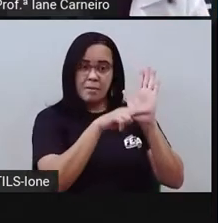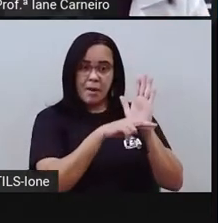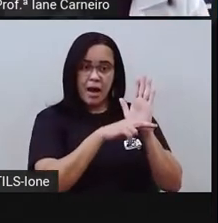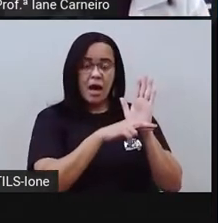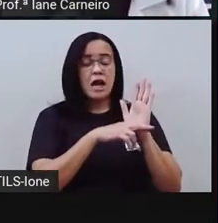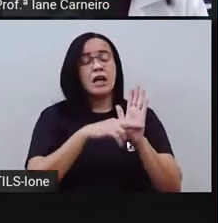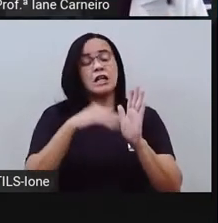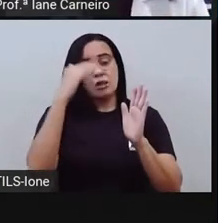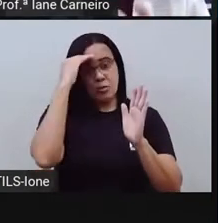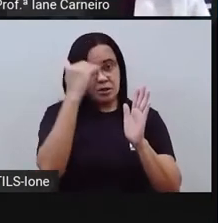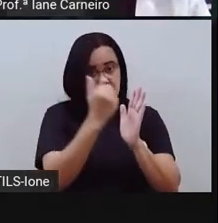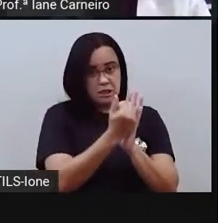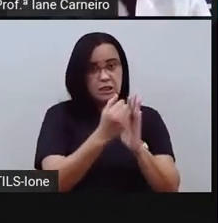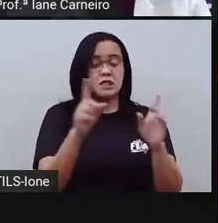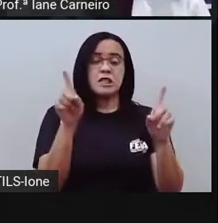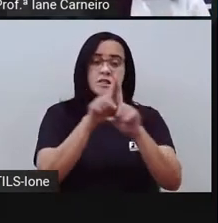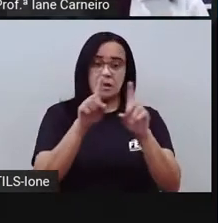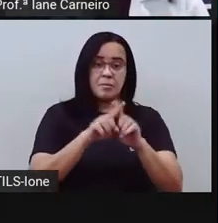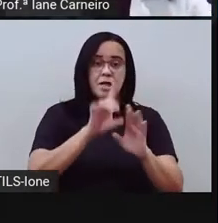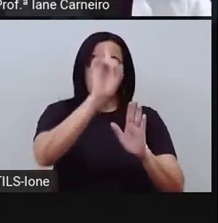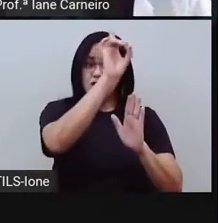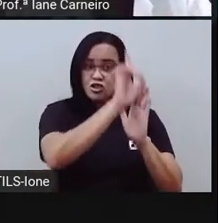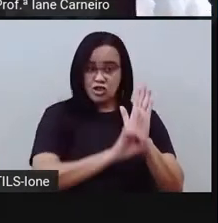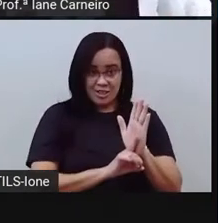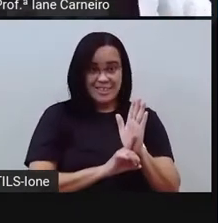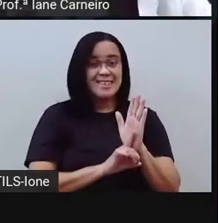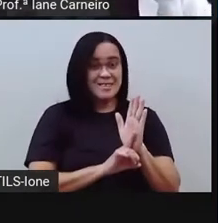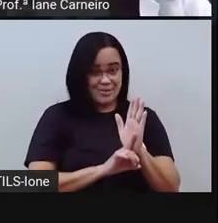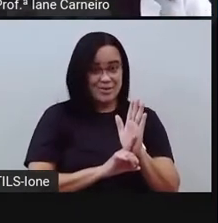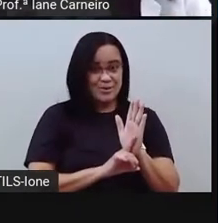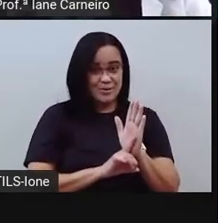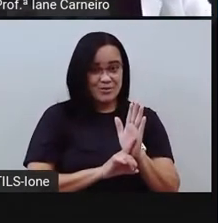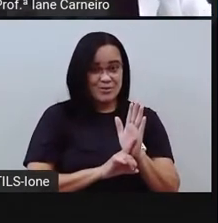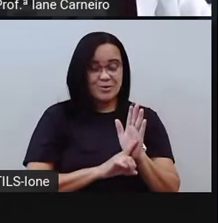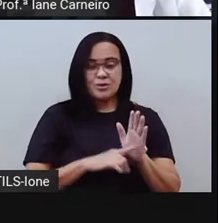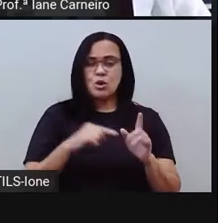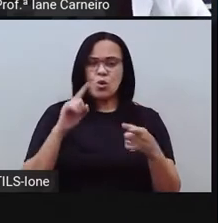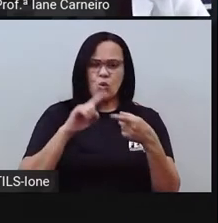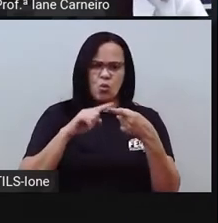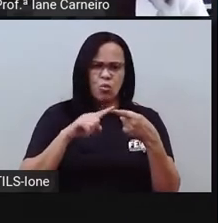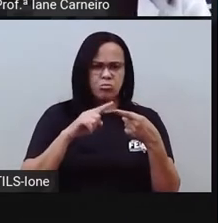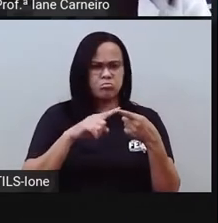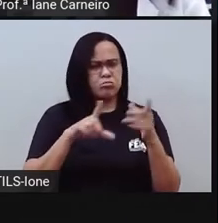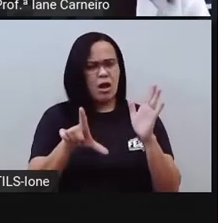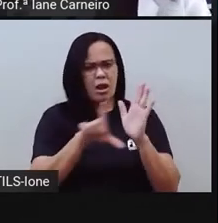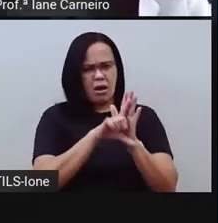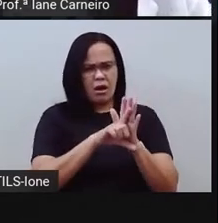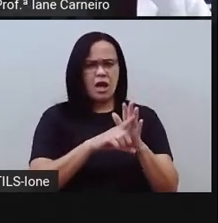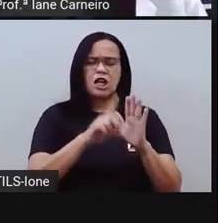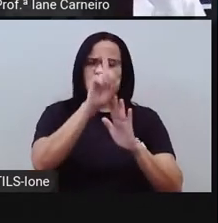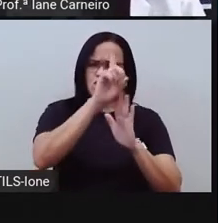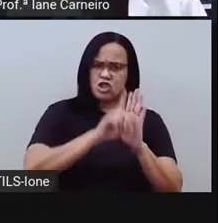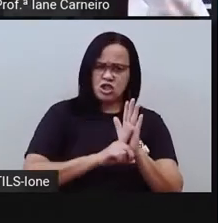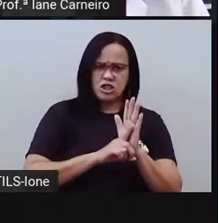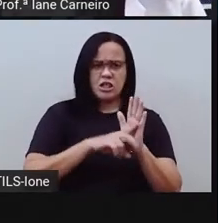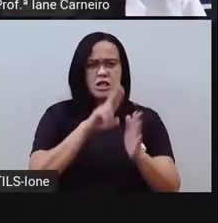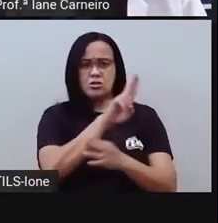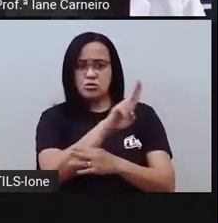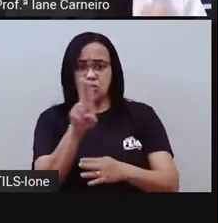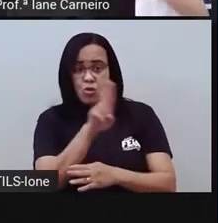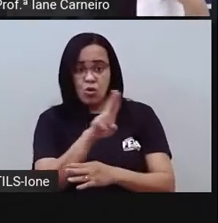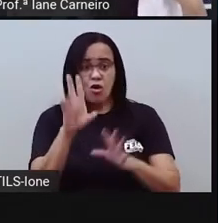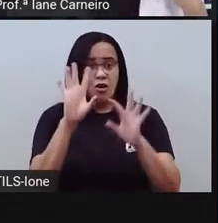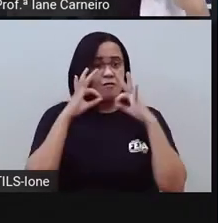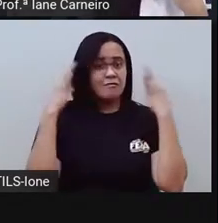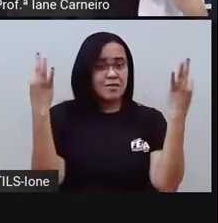das crianças, né, e uma delas é o direito a ter um nome, né, a ter uma família, a ter uma casa,